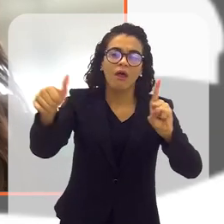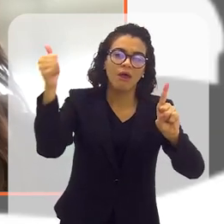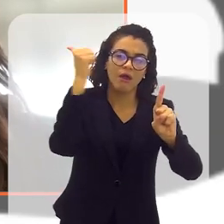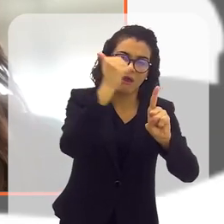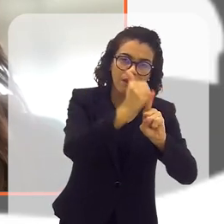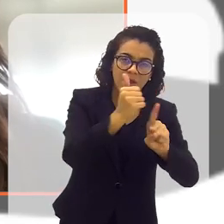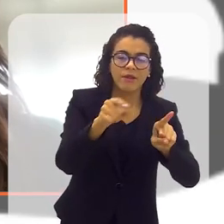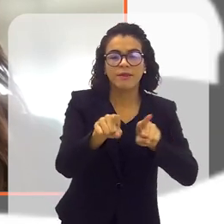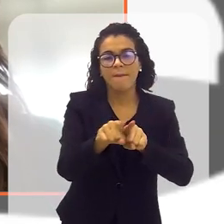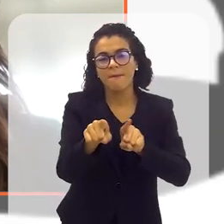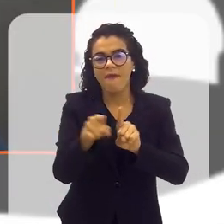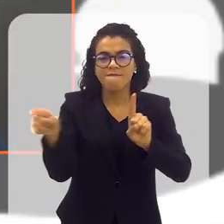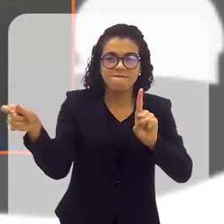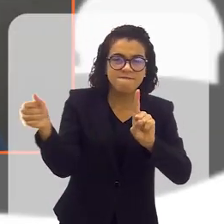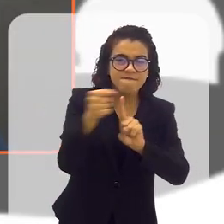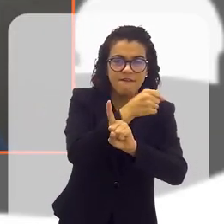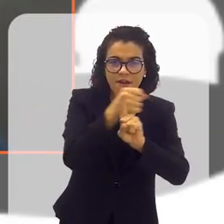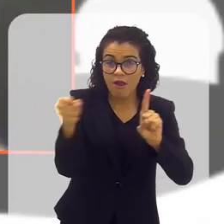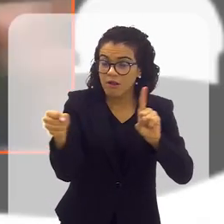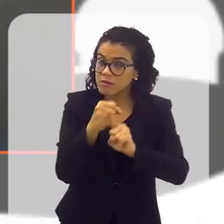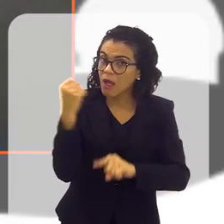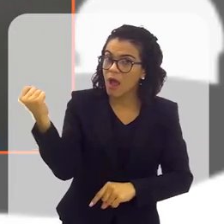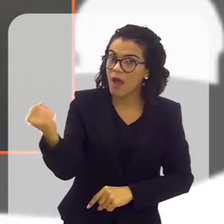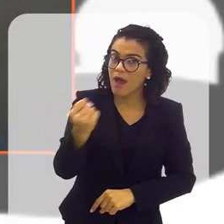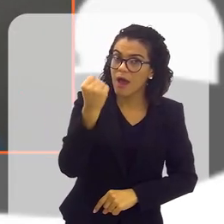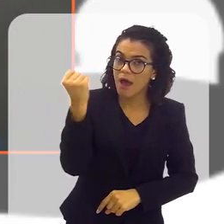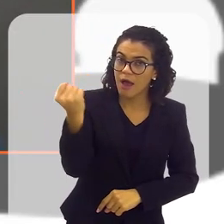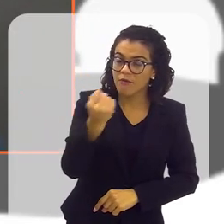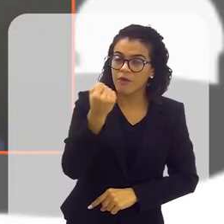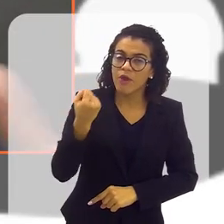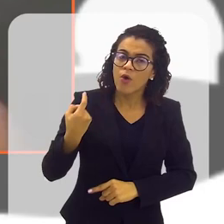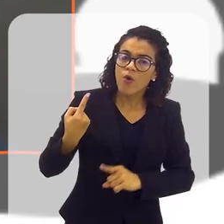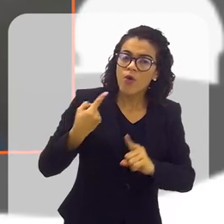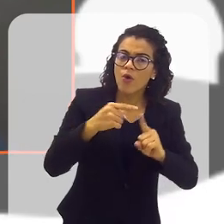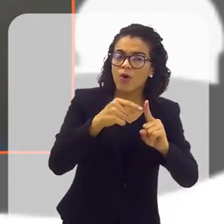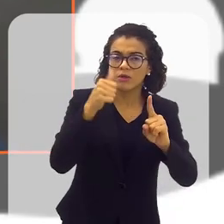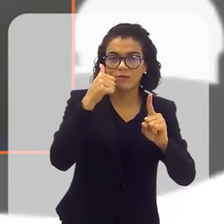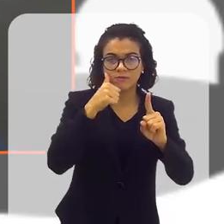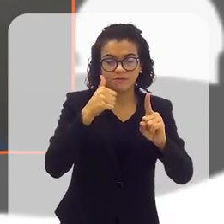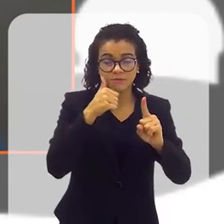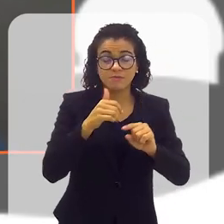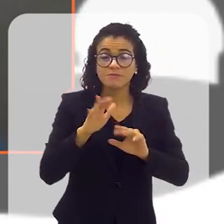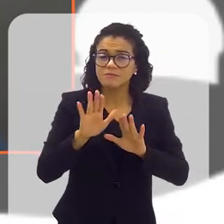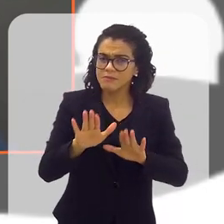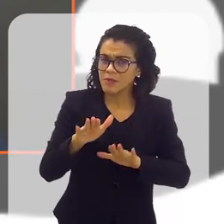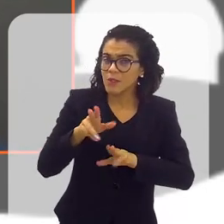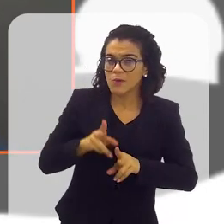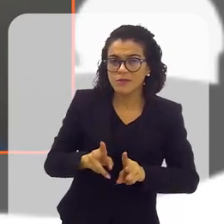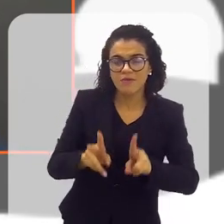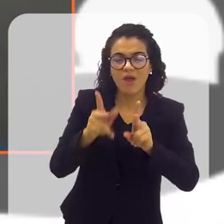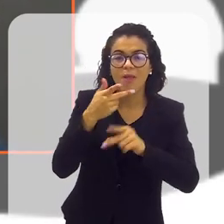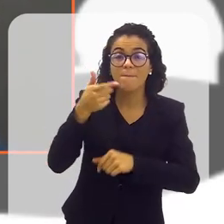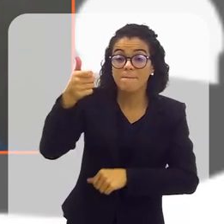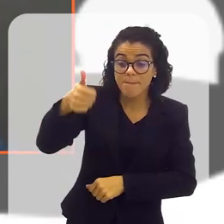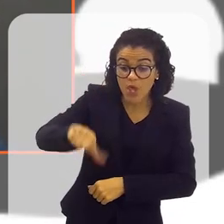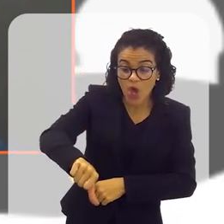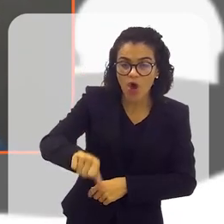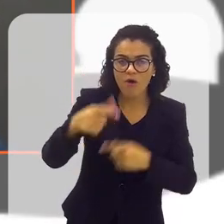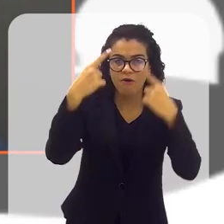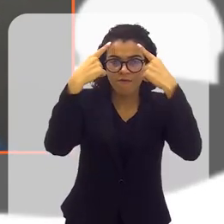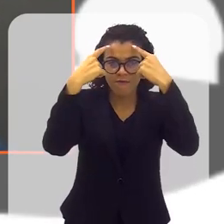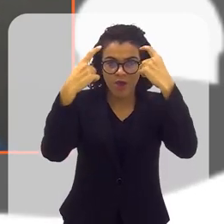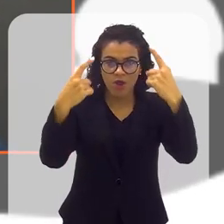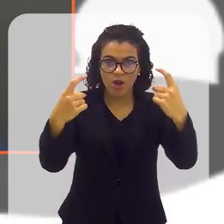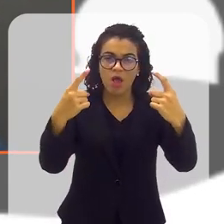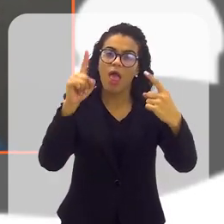feminicídio, de violências físicas gravíssimas, né, contra as mulheres, mas eu digo que a pior das